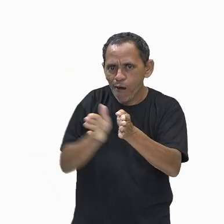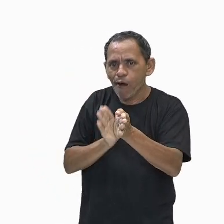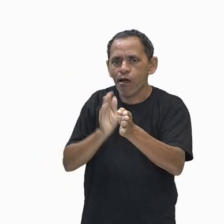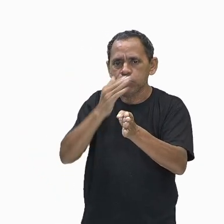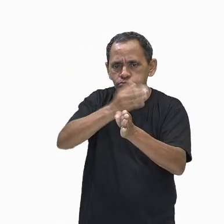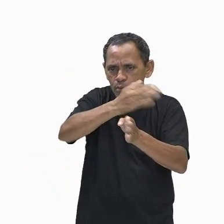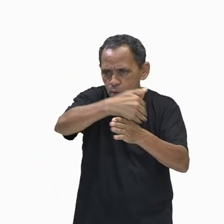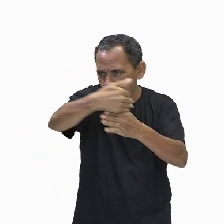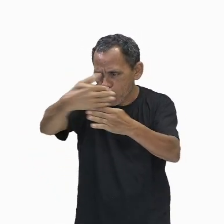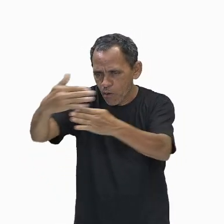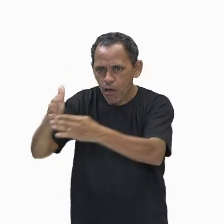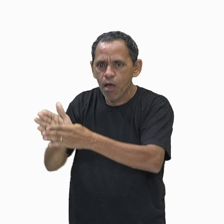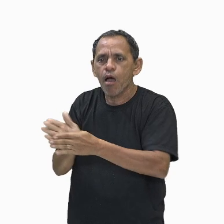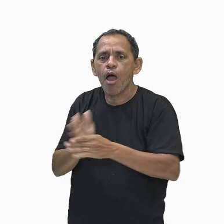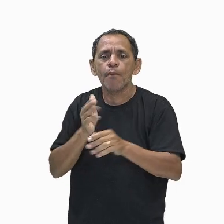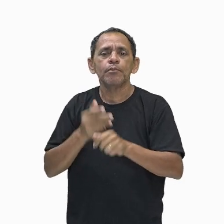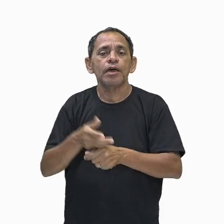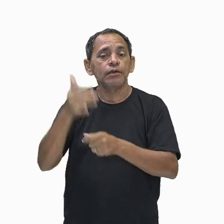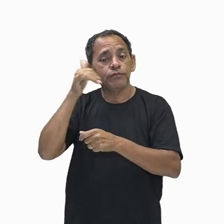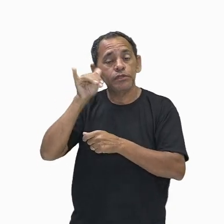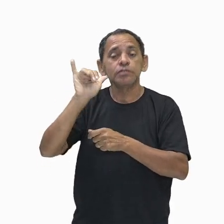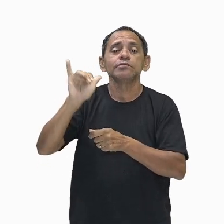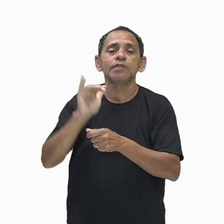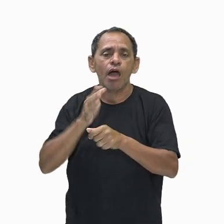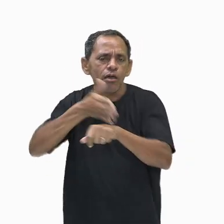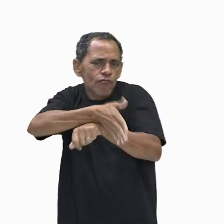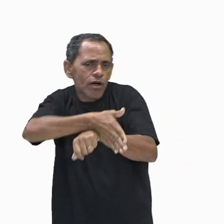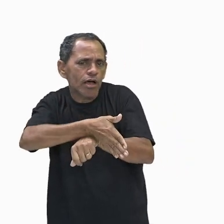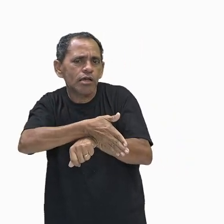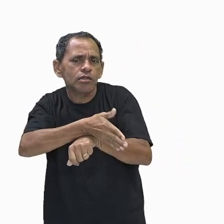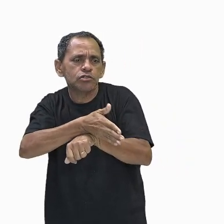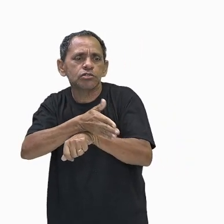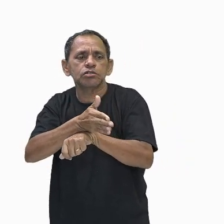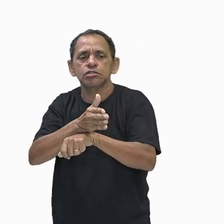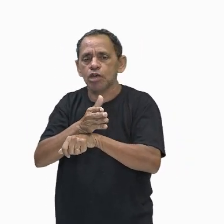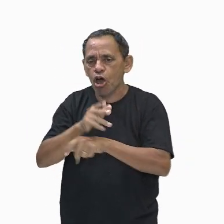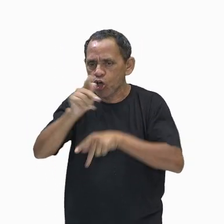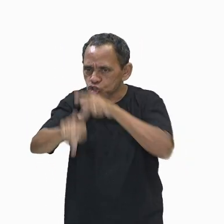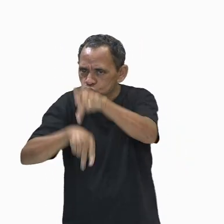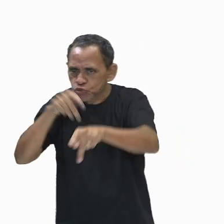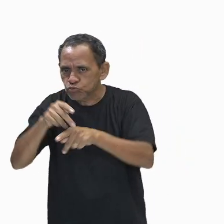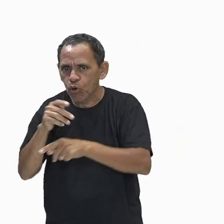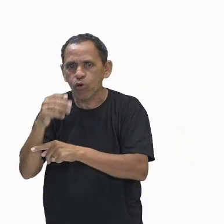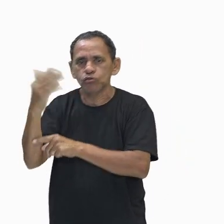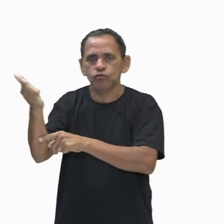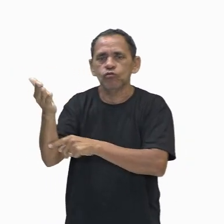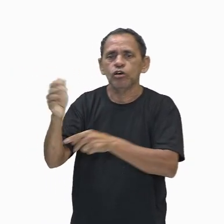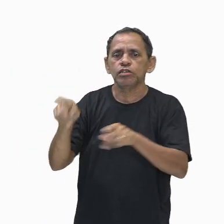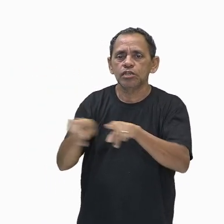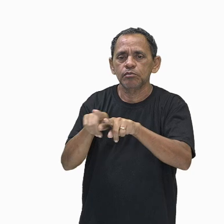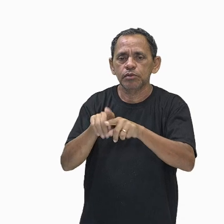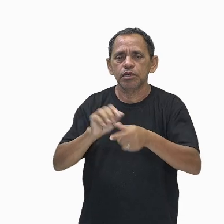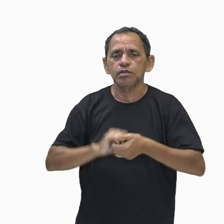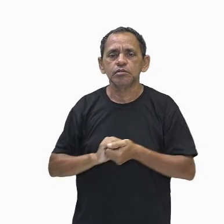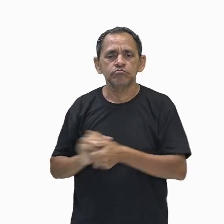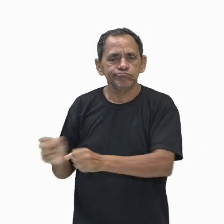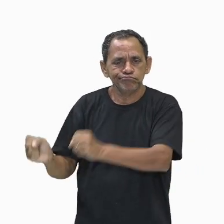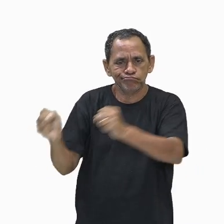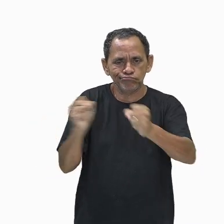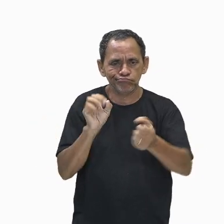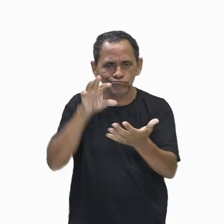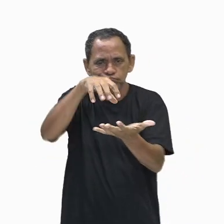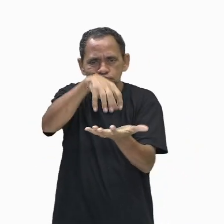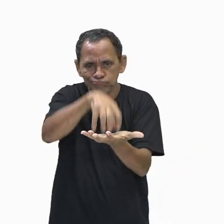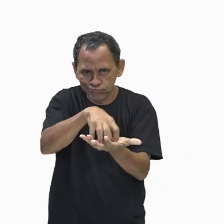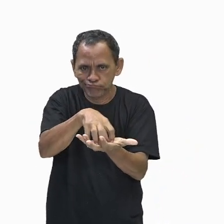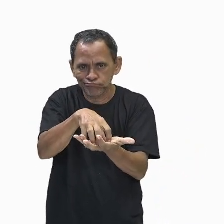estrangeiras. Os nomarcas tiveram seus poderes locais enfraquecidos, voltando o poder central a ser, novamente,